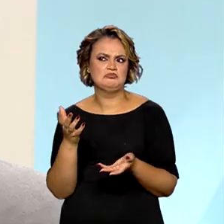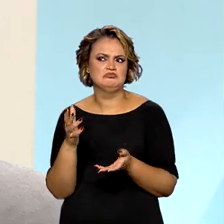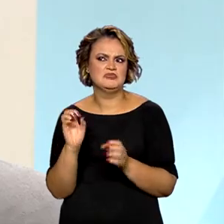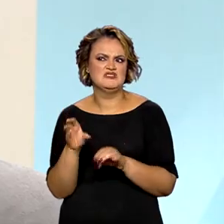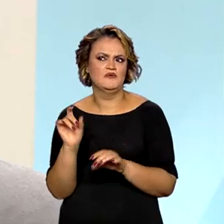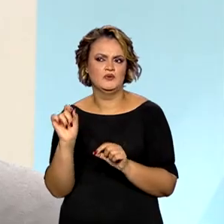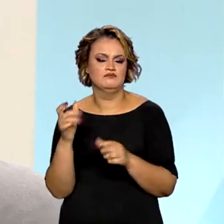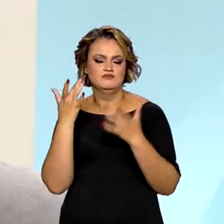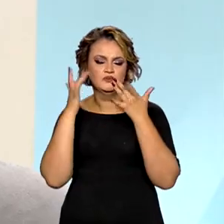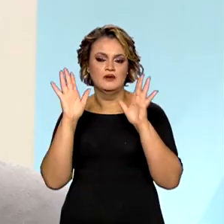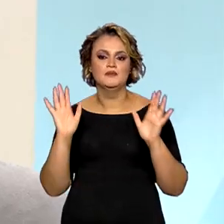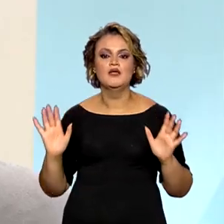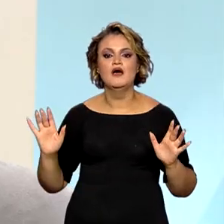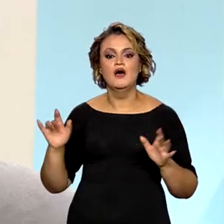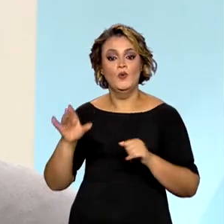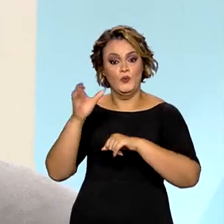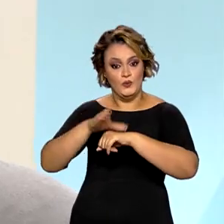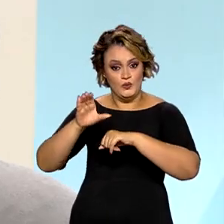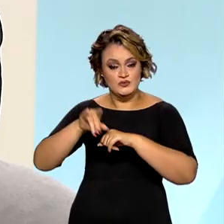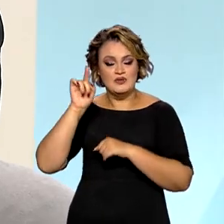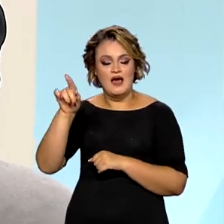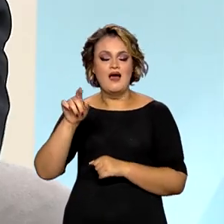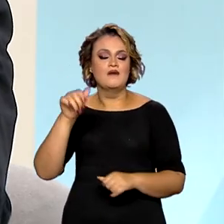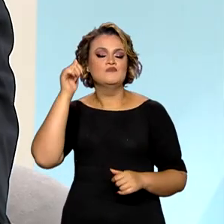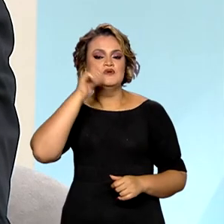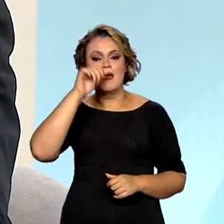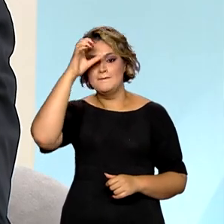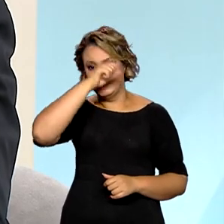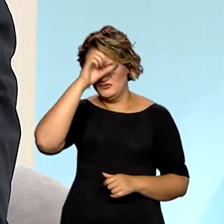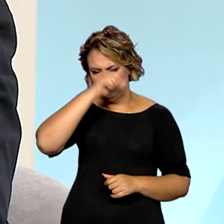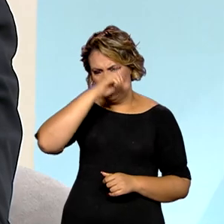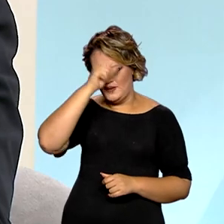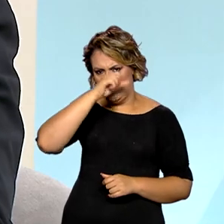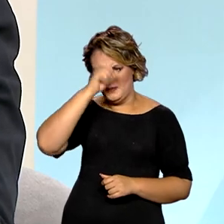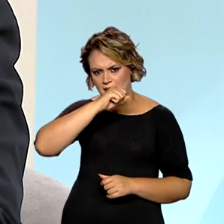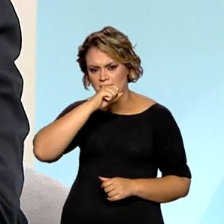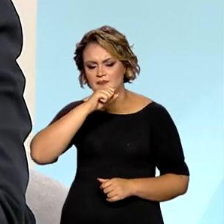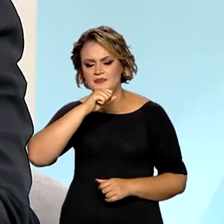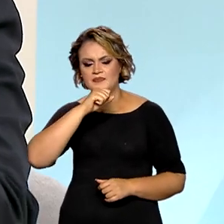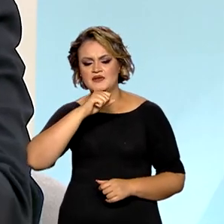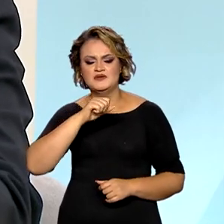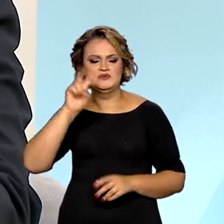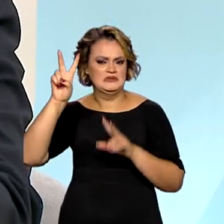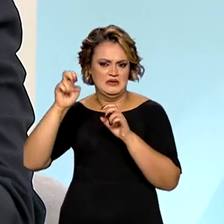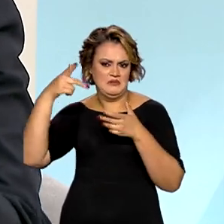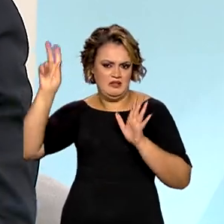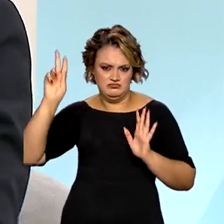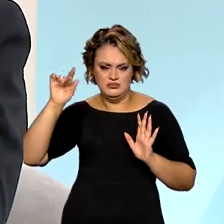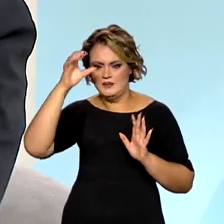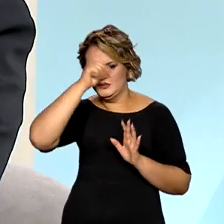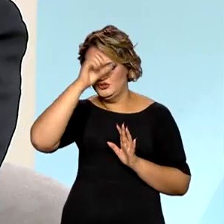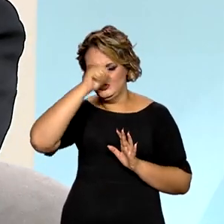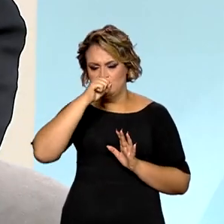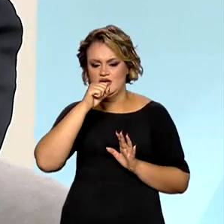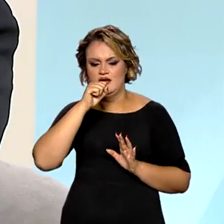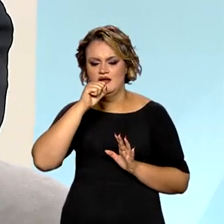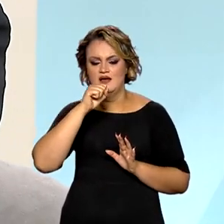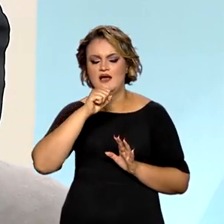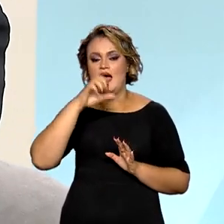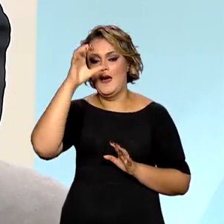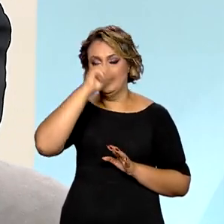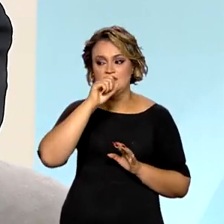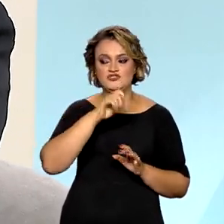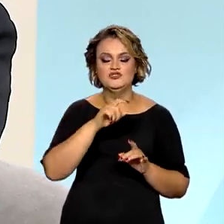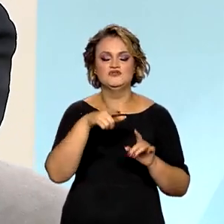curso, mas no curso a mulher, ela aprende, qualificação a respeito daquela temática. Ela também aprendia